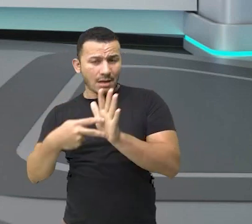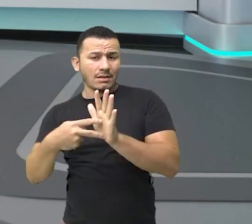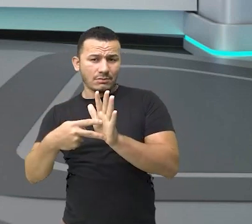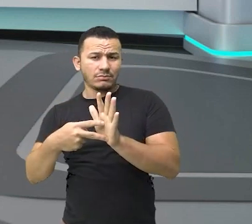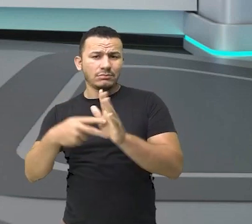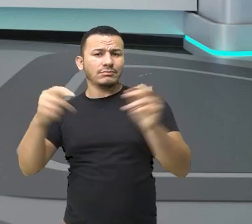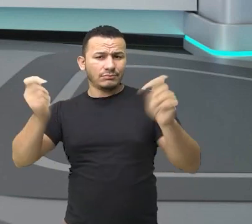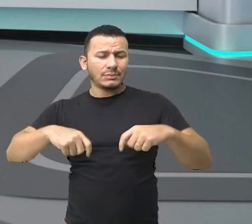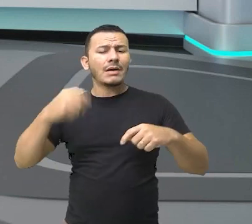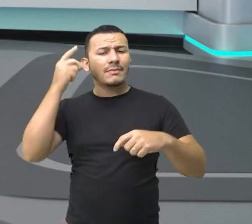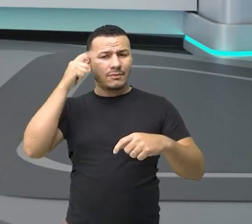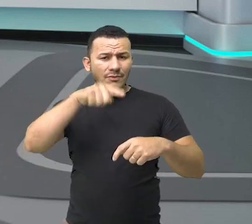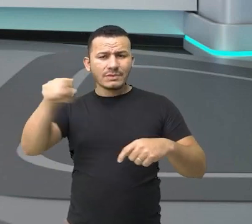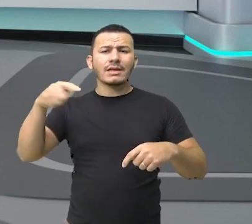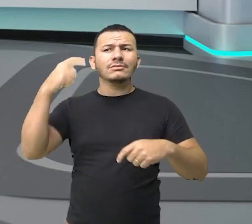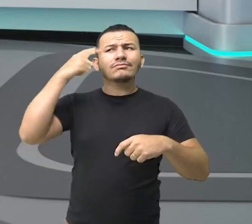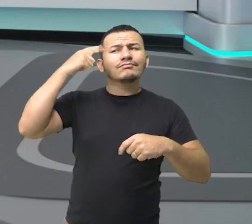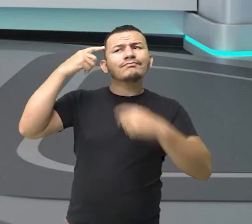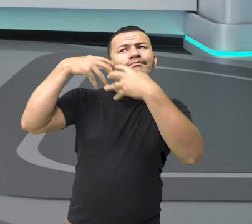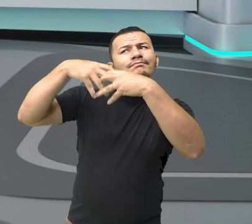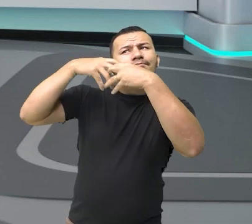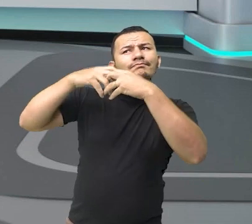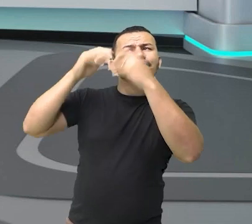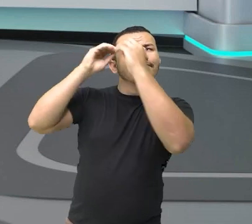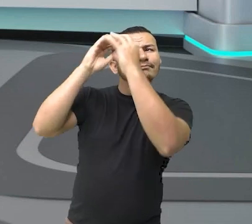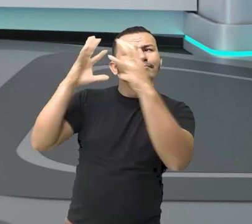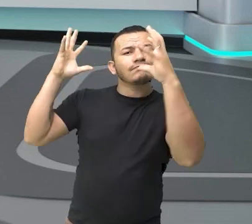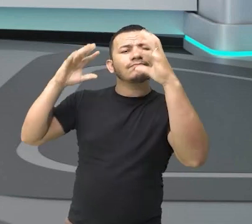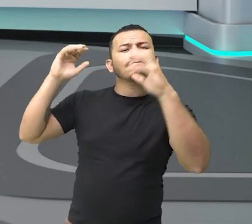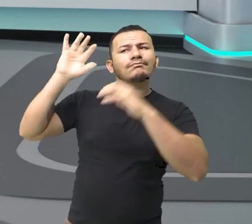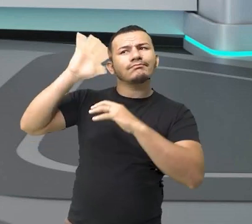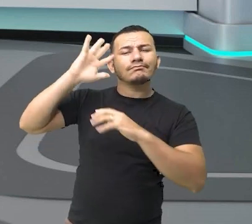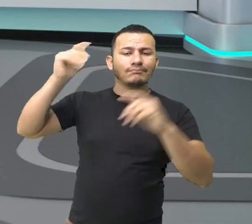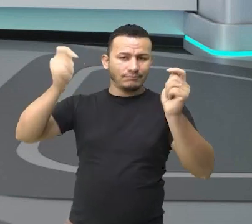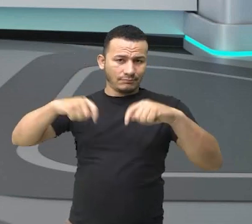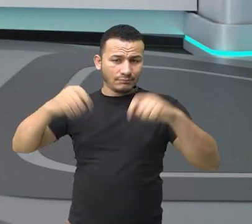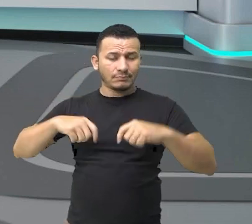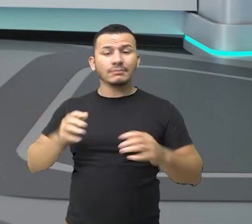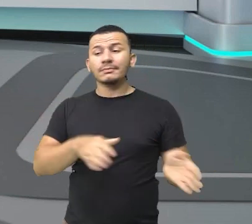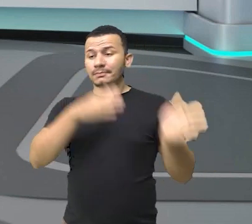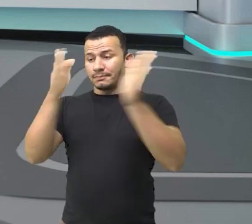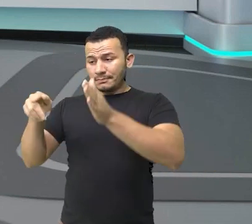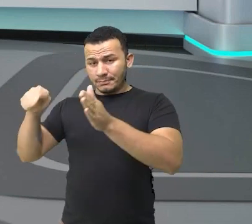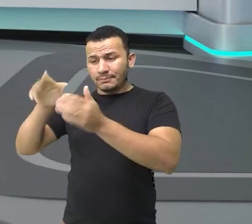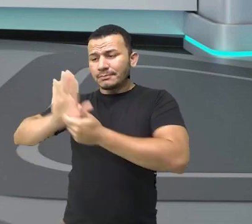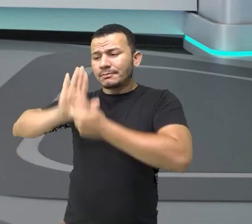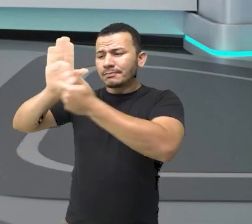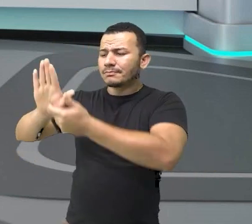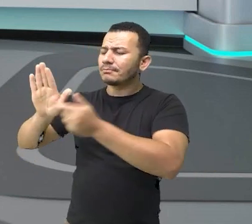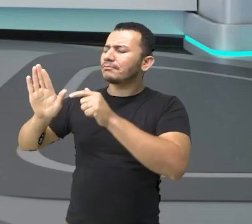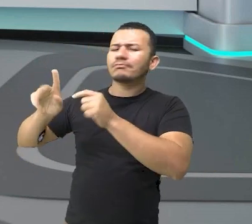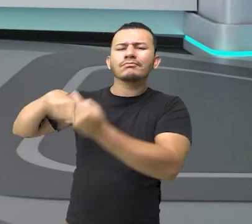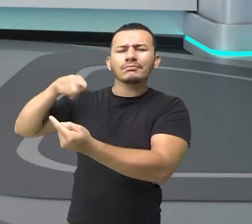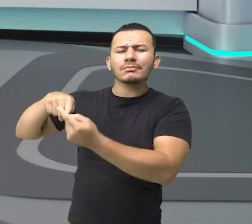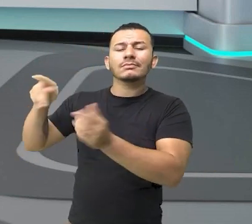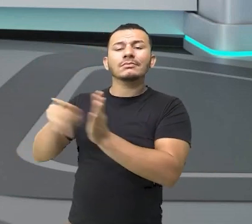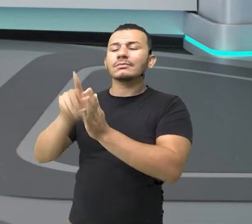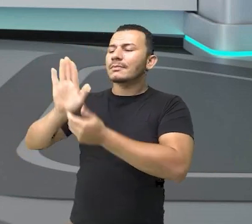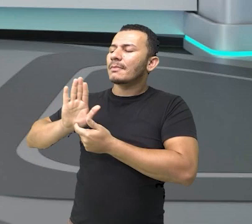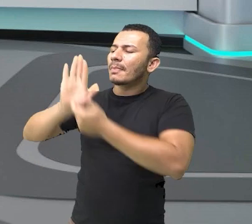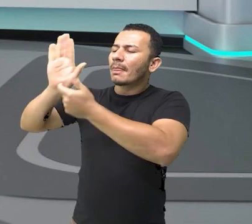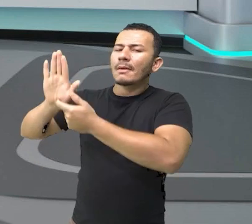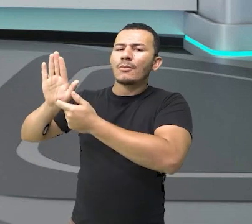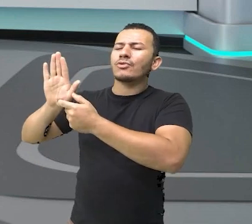certo? Você consegue criar essa imagem mental. E o texto expositivo é aquele que tem a função de expor, e expor,